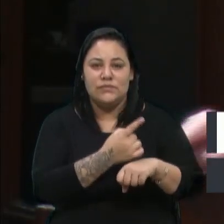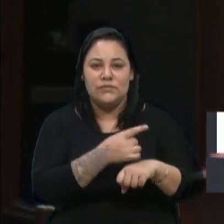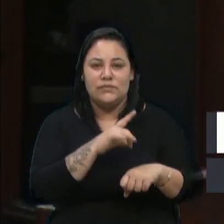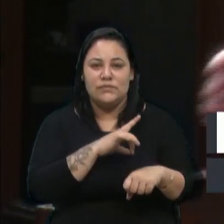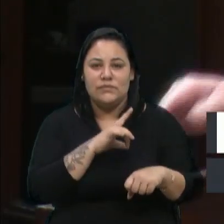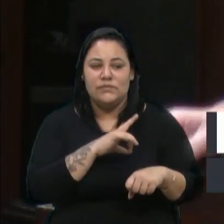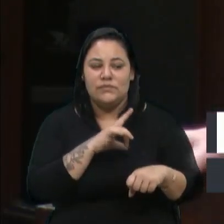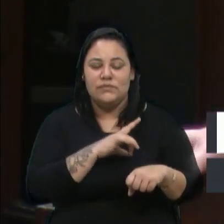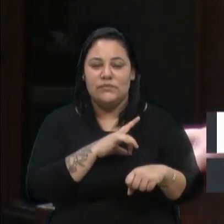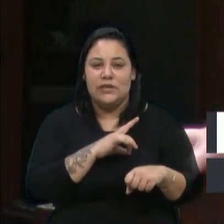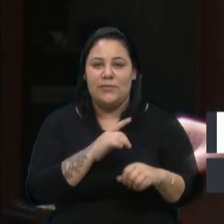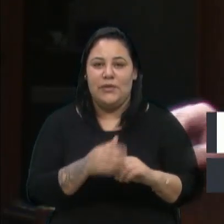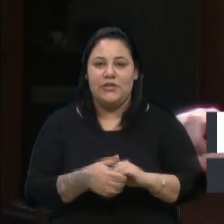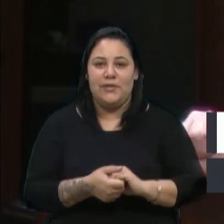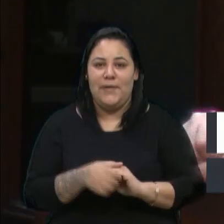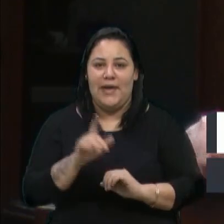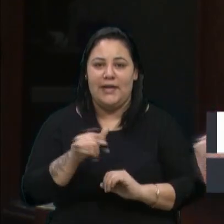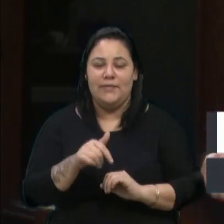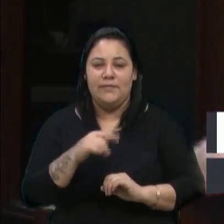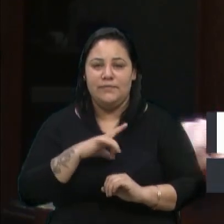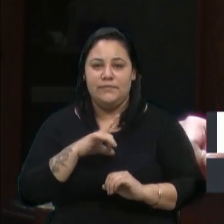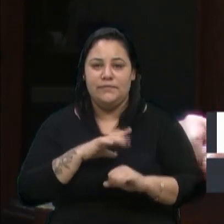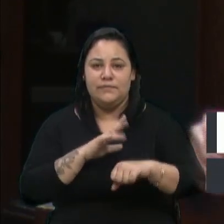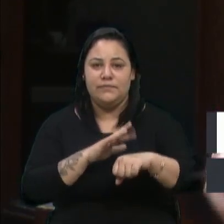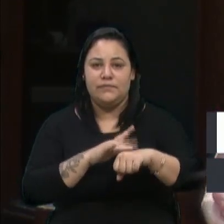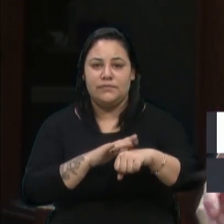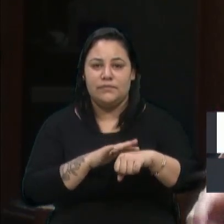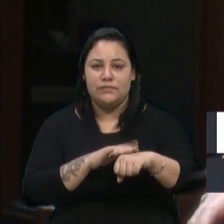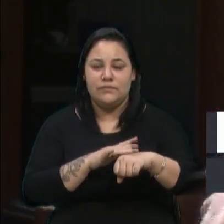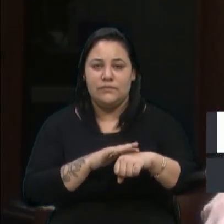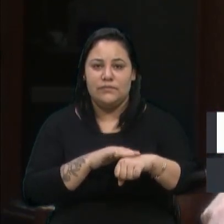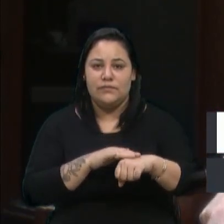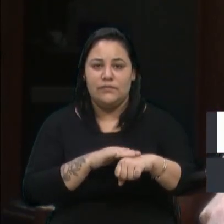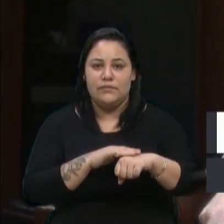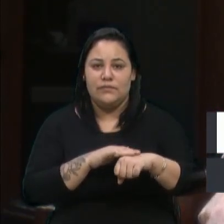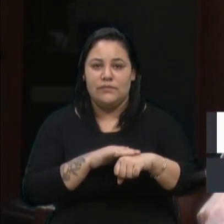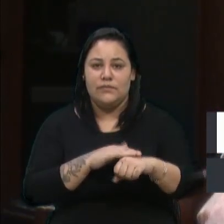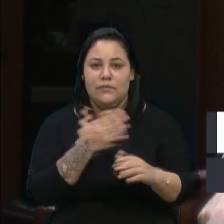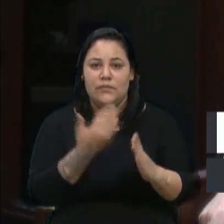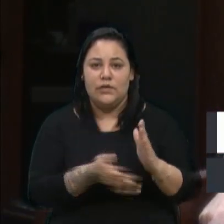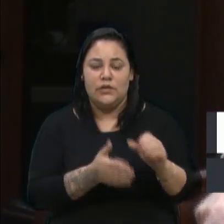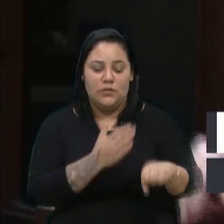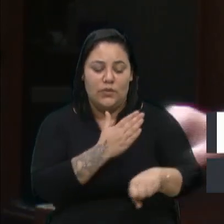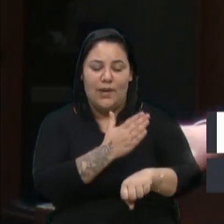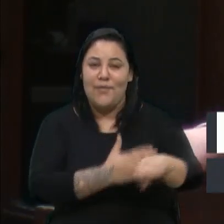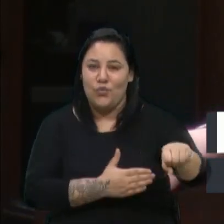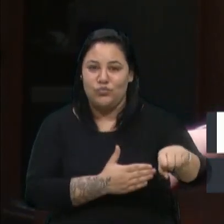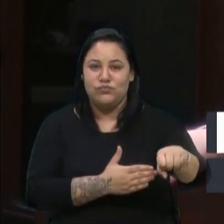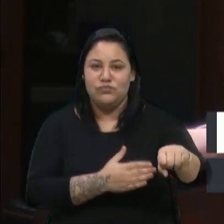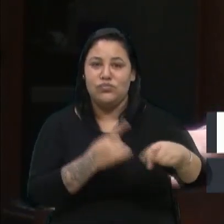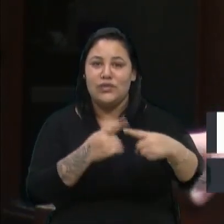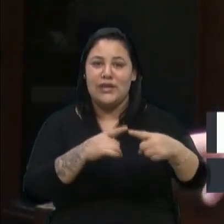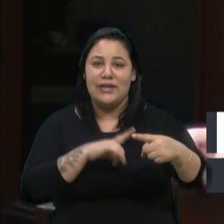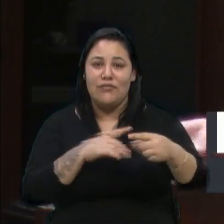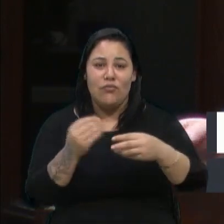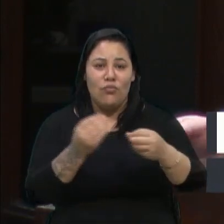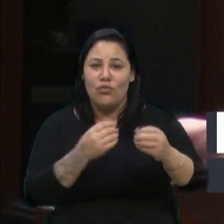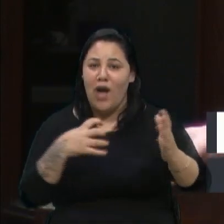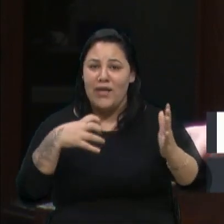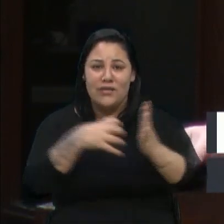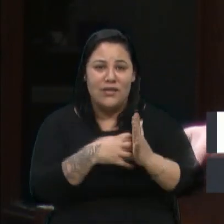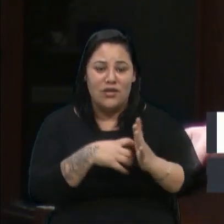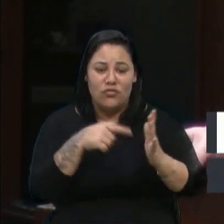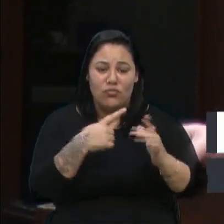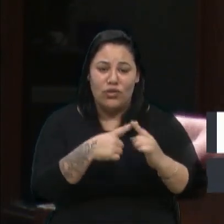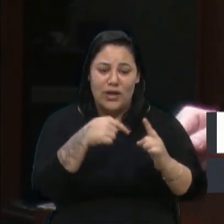por questões de doenças, acabaram perdendo as mãos. E este projeto, que